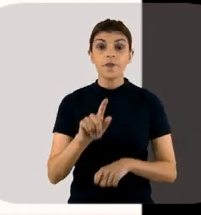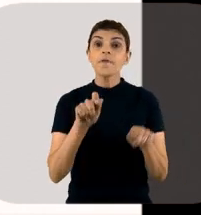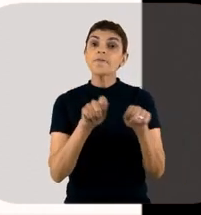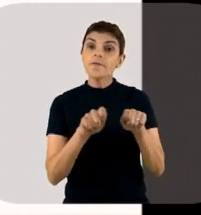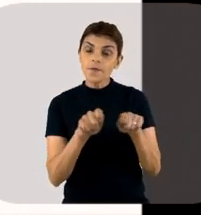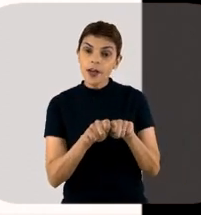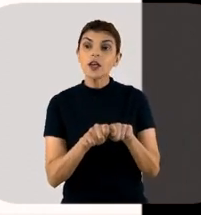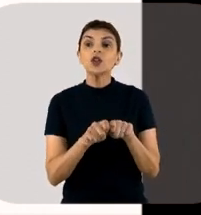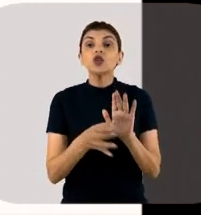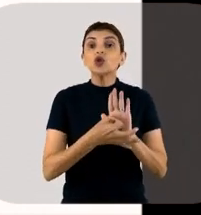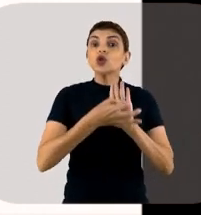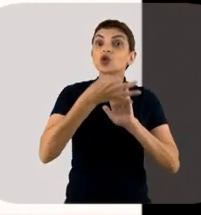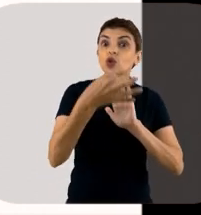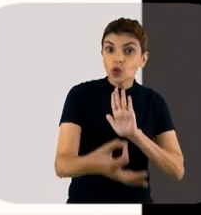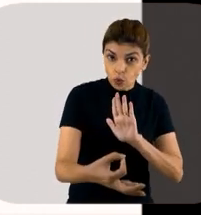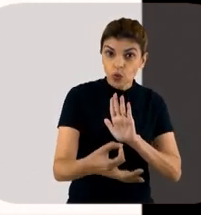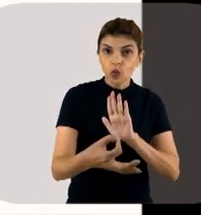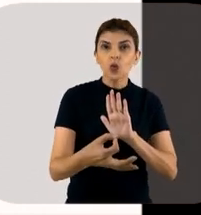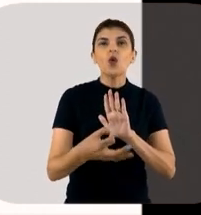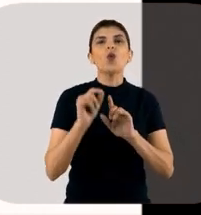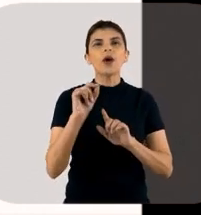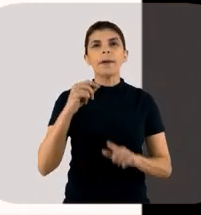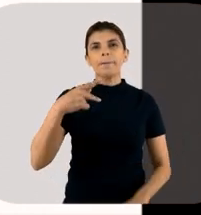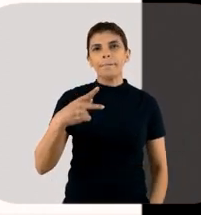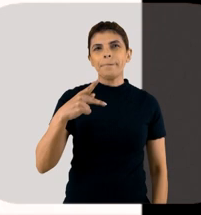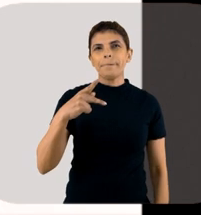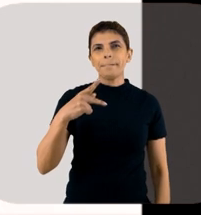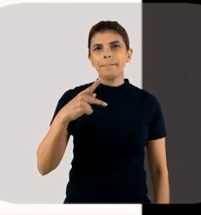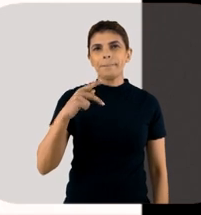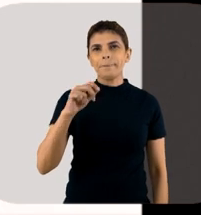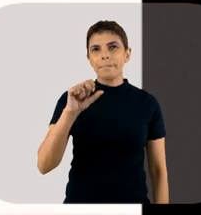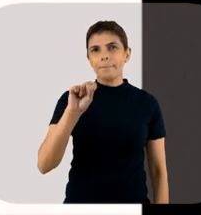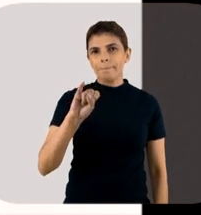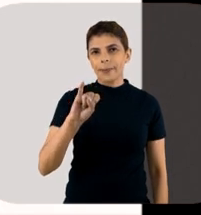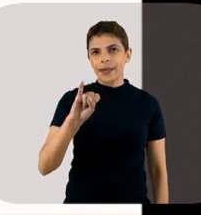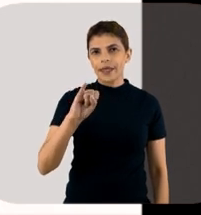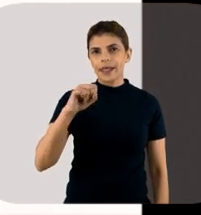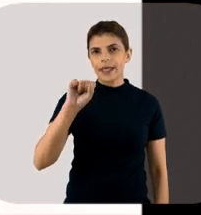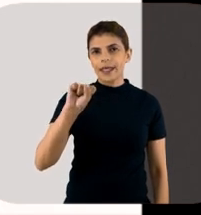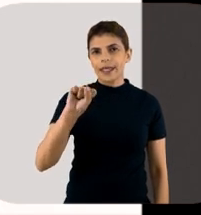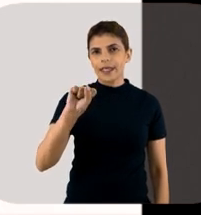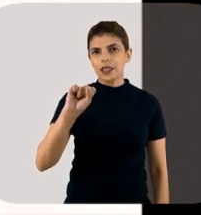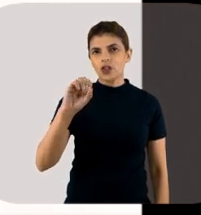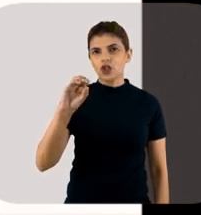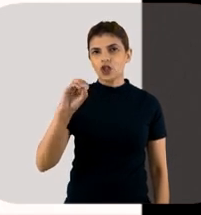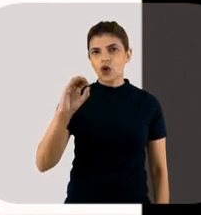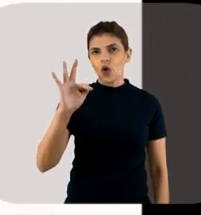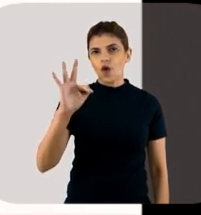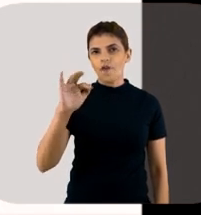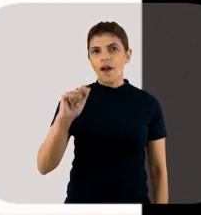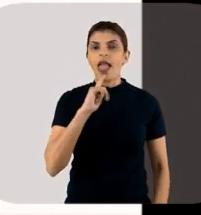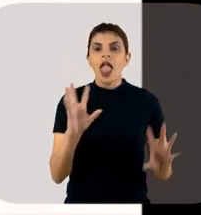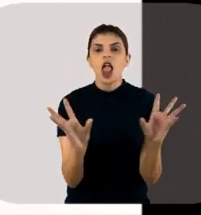foram feitos, então, foi sugerido o Quick Sofa, que nada mais é, é um SOFA